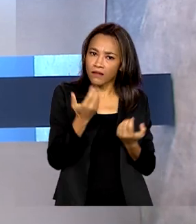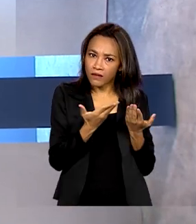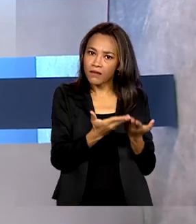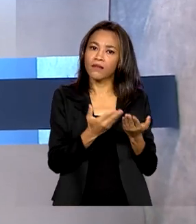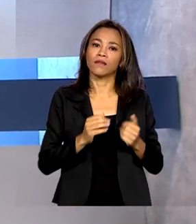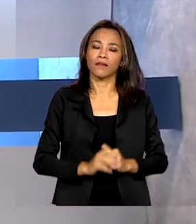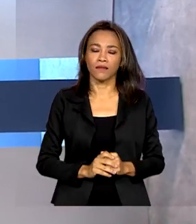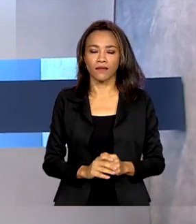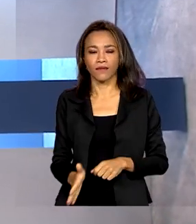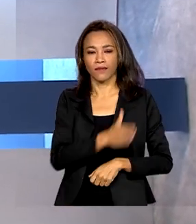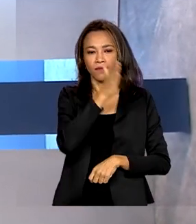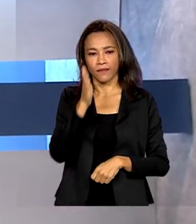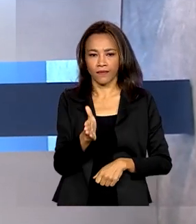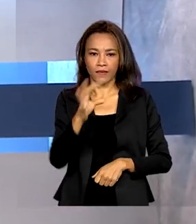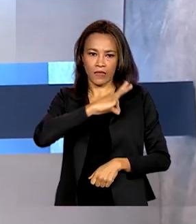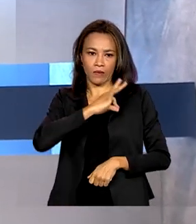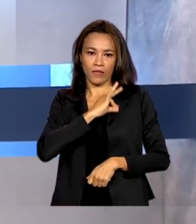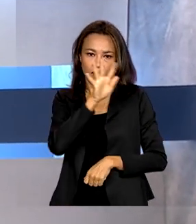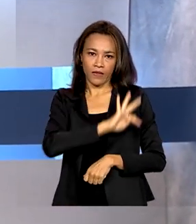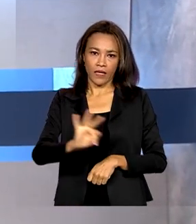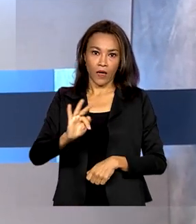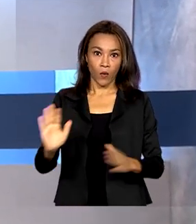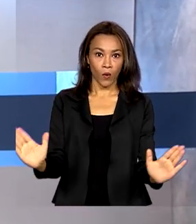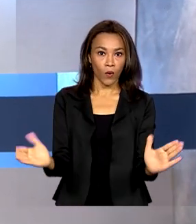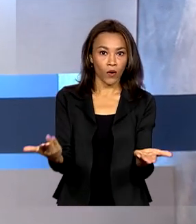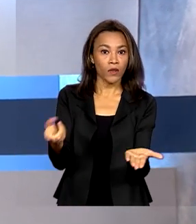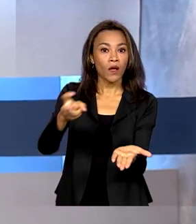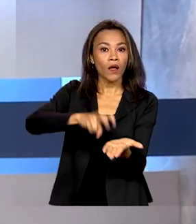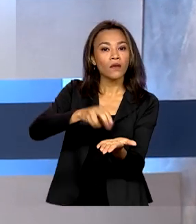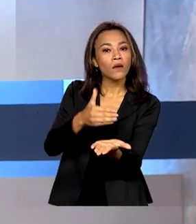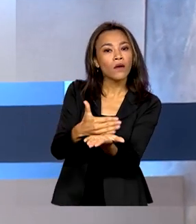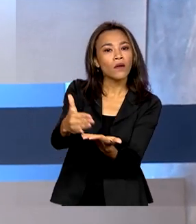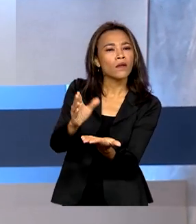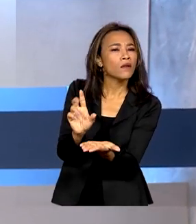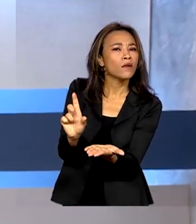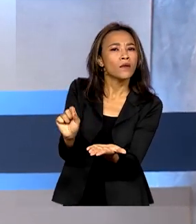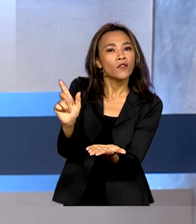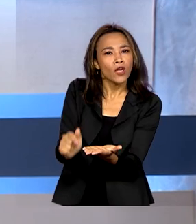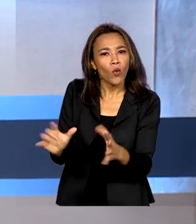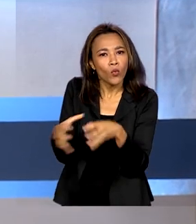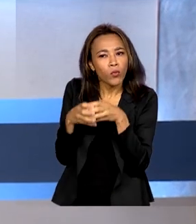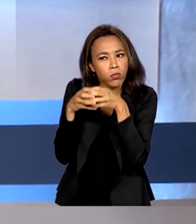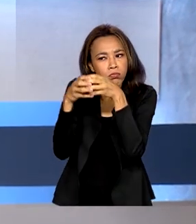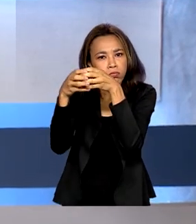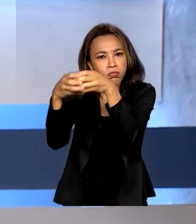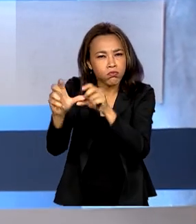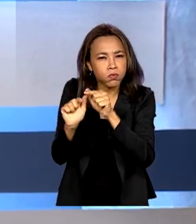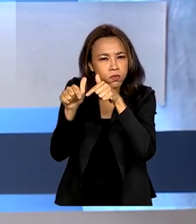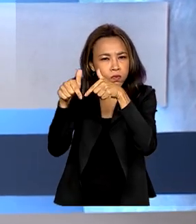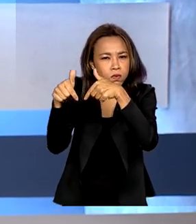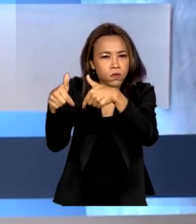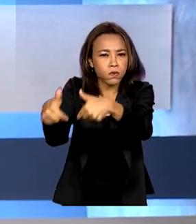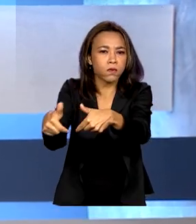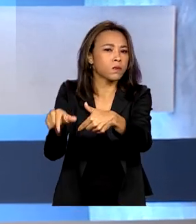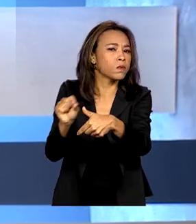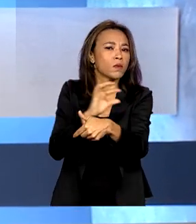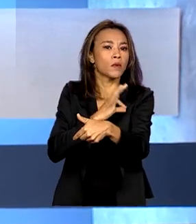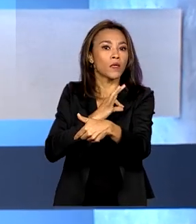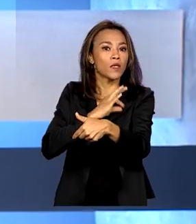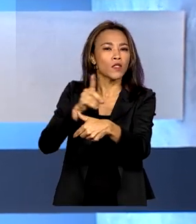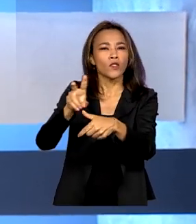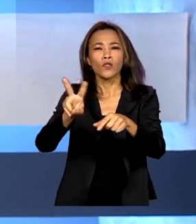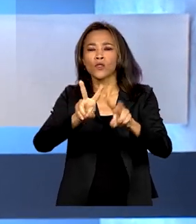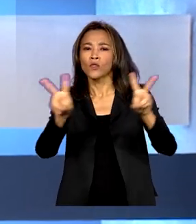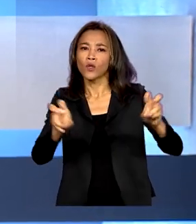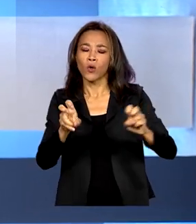E a Polícia Federal iniciou agora de manhã mais uma fase da Operação Lesa Pátria para identificar os autores dos ataques aos